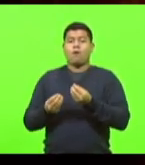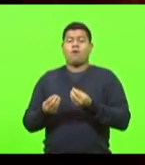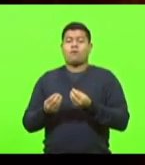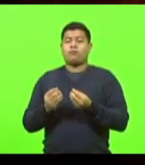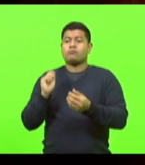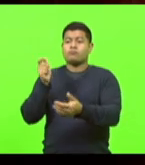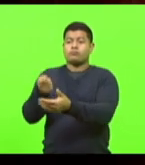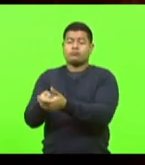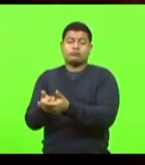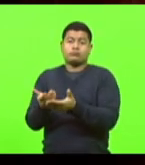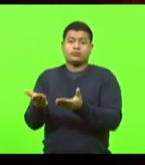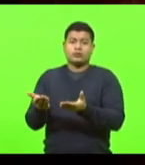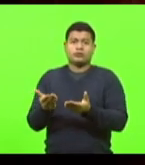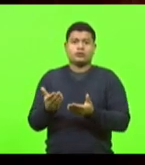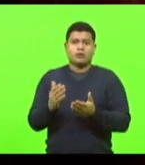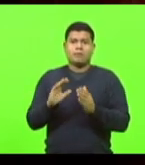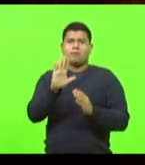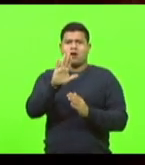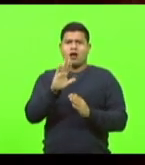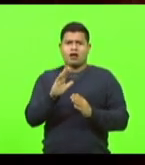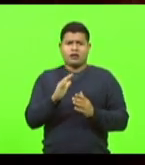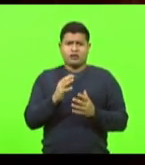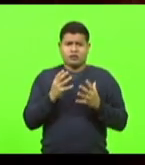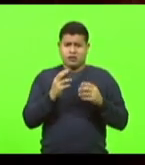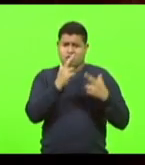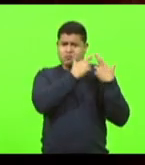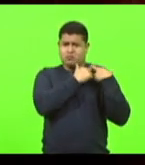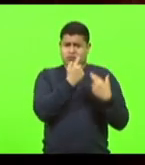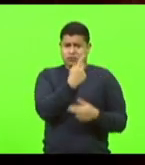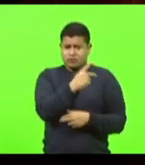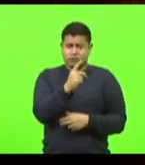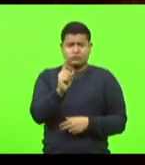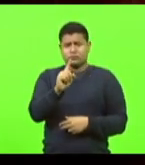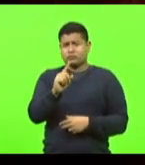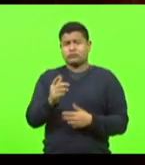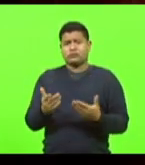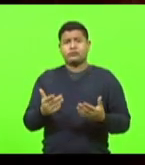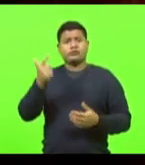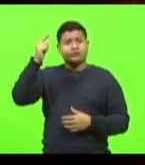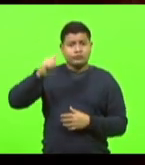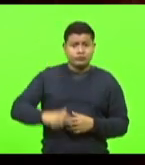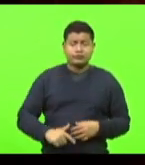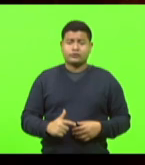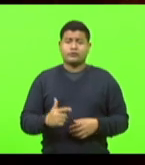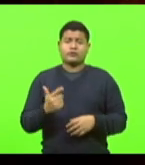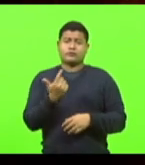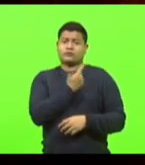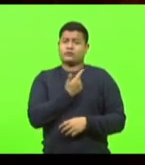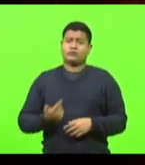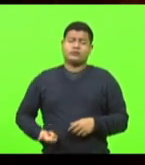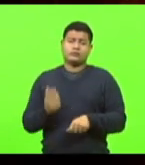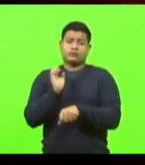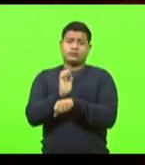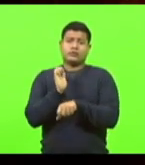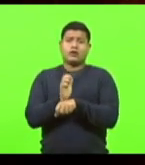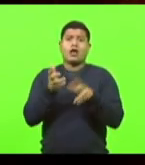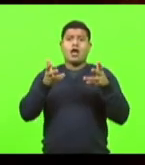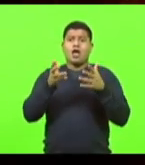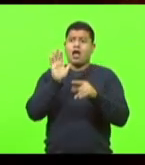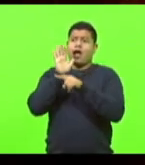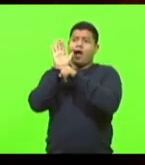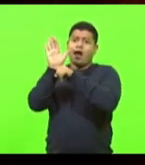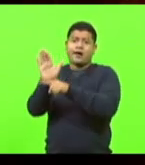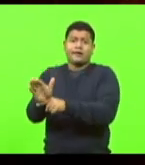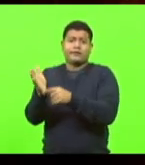definição, não é do Estado. Ou seja, mais uma vez, o Estado de Santa Catarina quer ajudar o governo